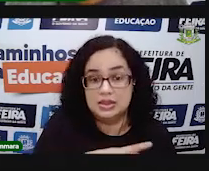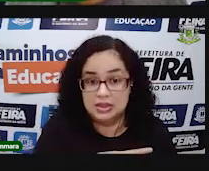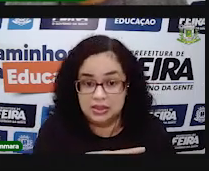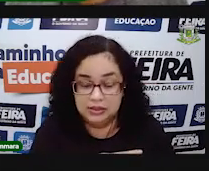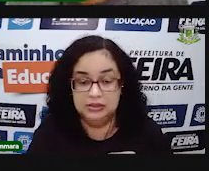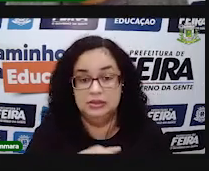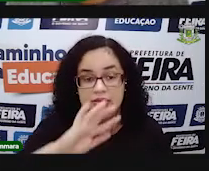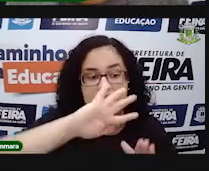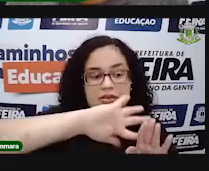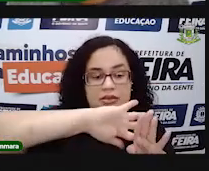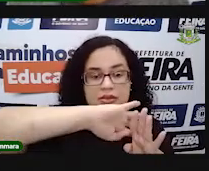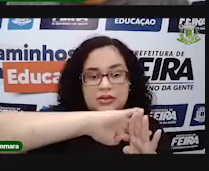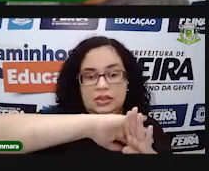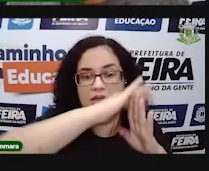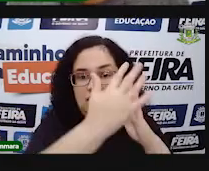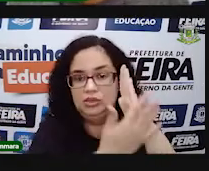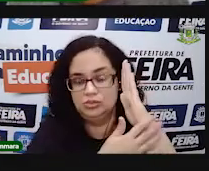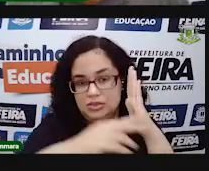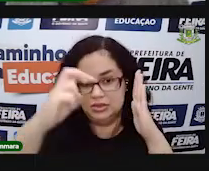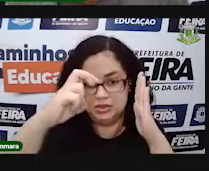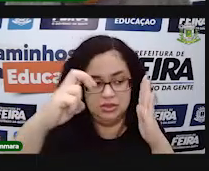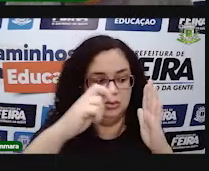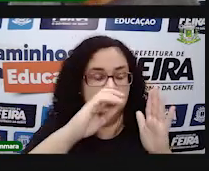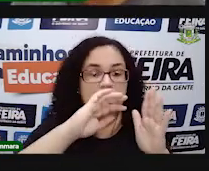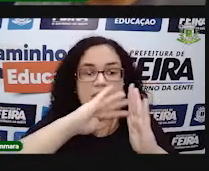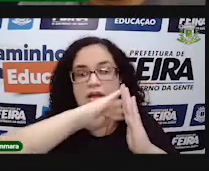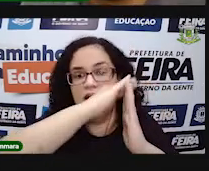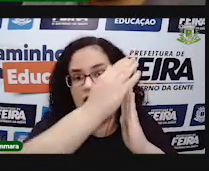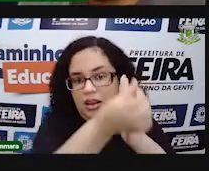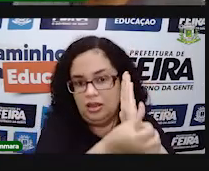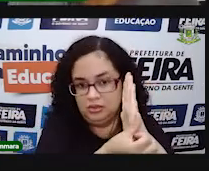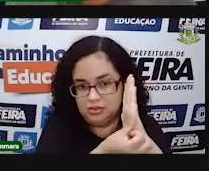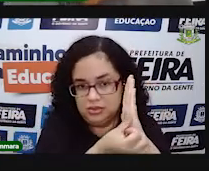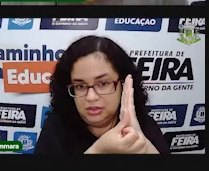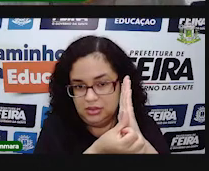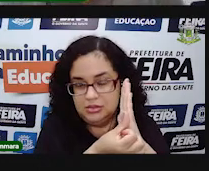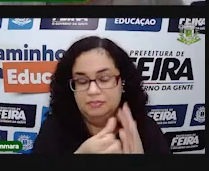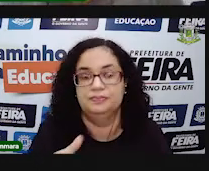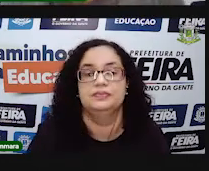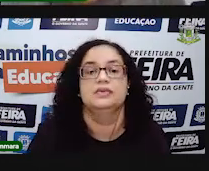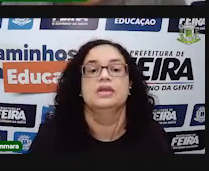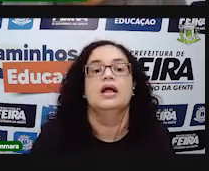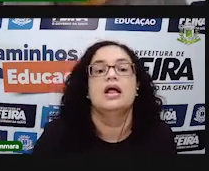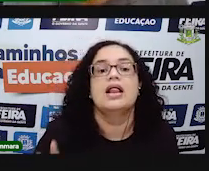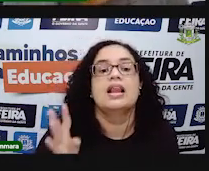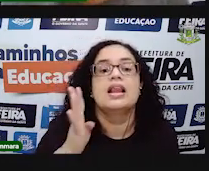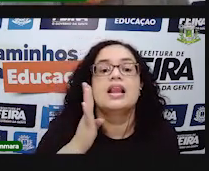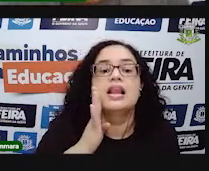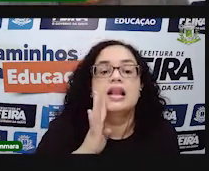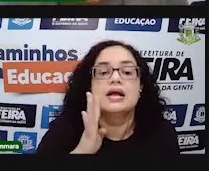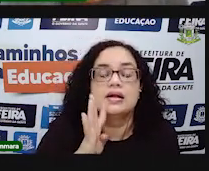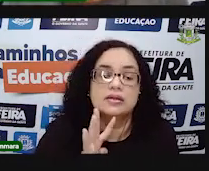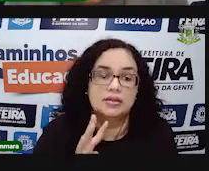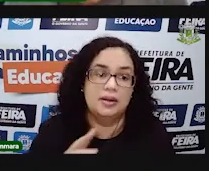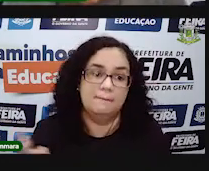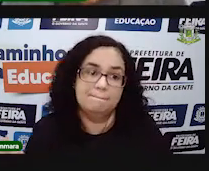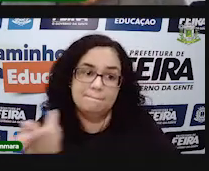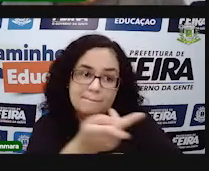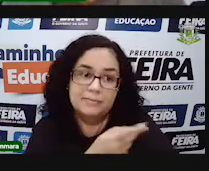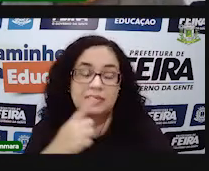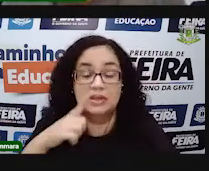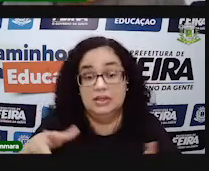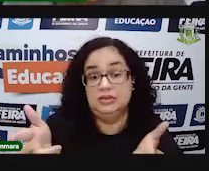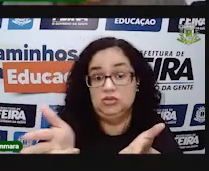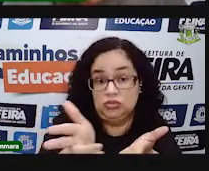está, essa figura que está aparecendo aí para você. Tem a pentagonal, a de base hexagonal e assim, várias outras,